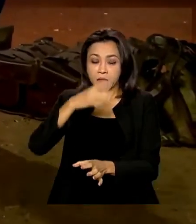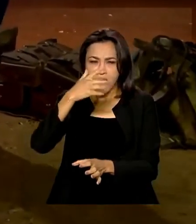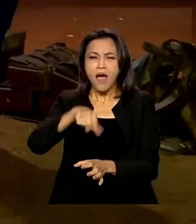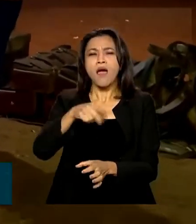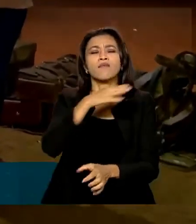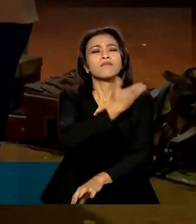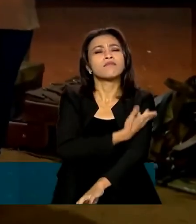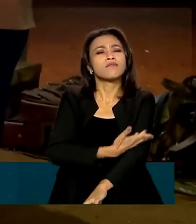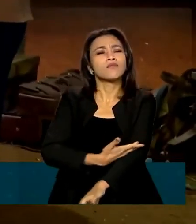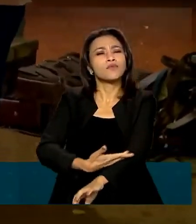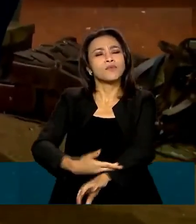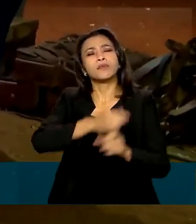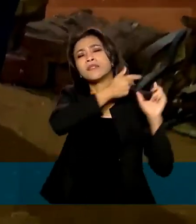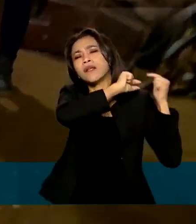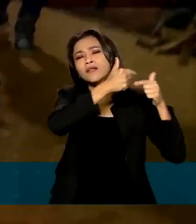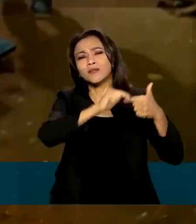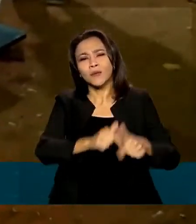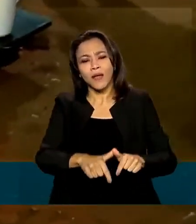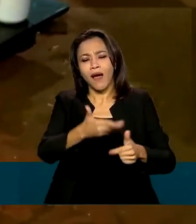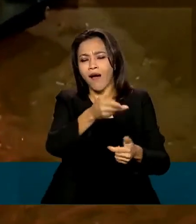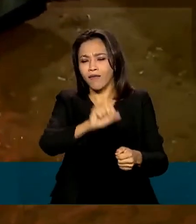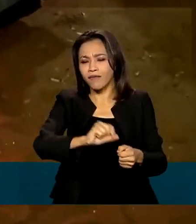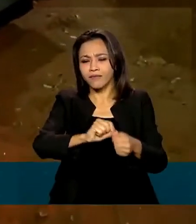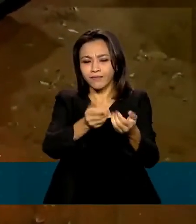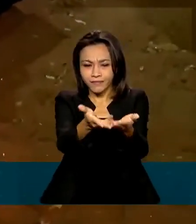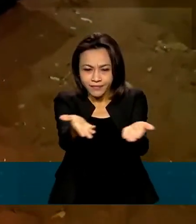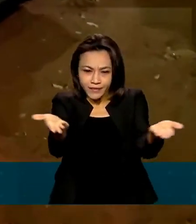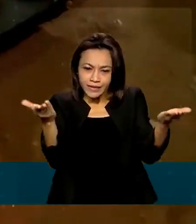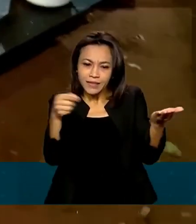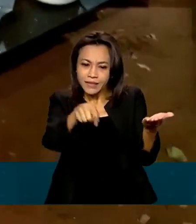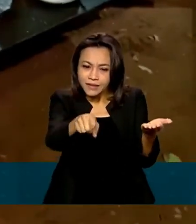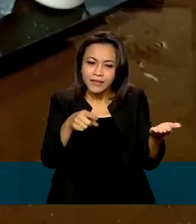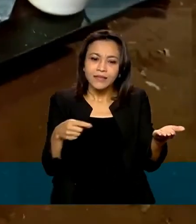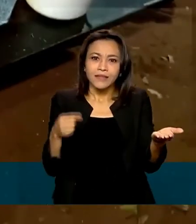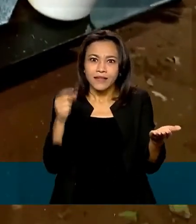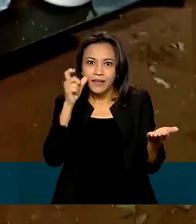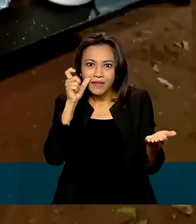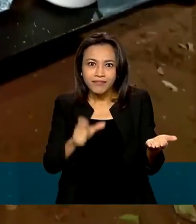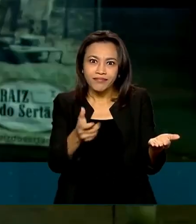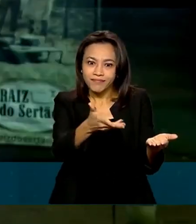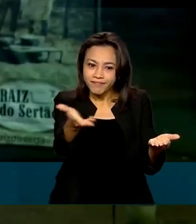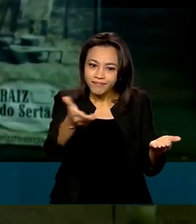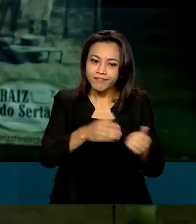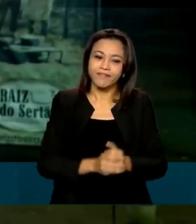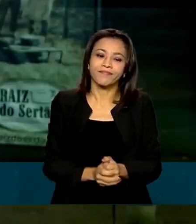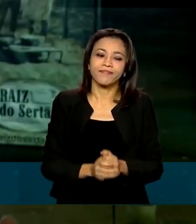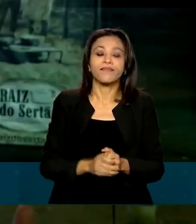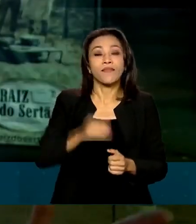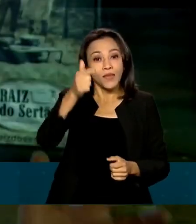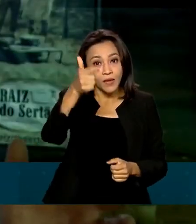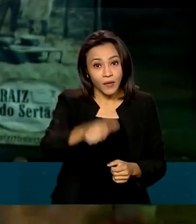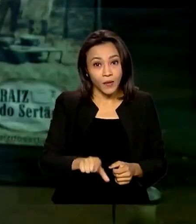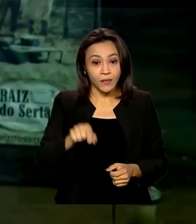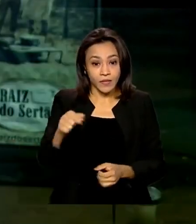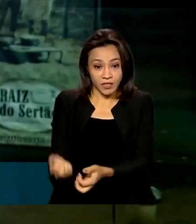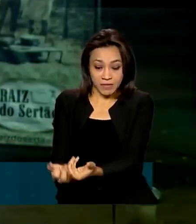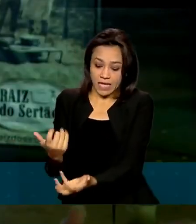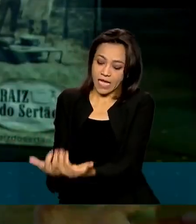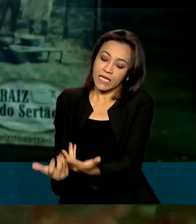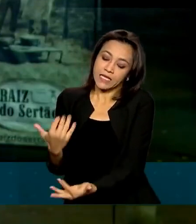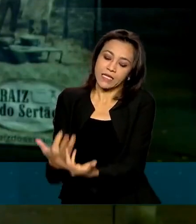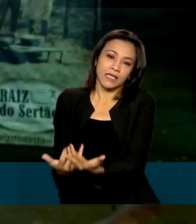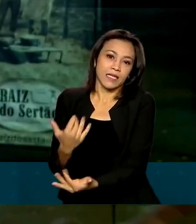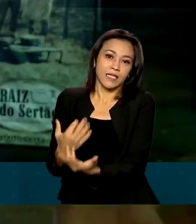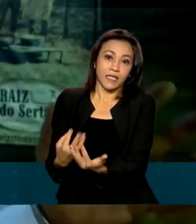boiadeiros, que já se firmou como uma das principais atrações aqui da festa. Nós mantemos acesa essa chama da